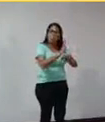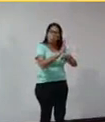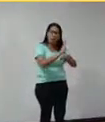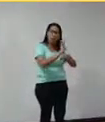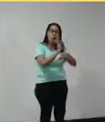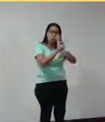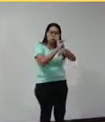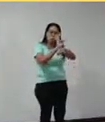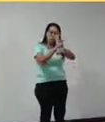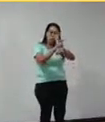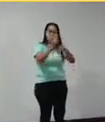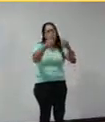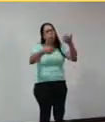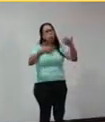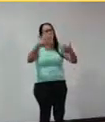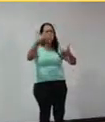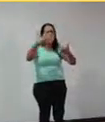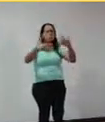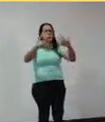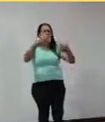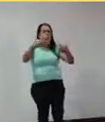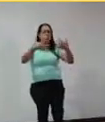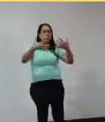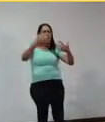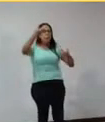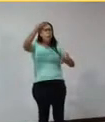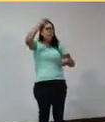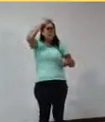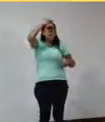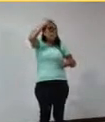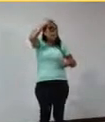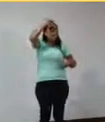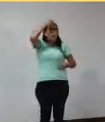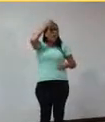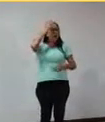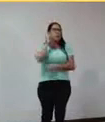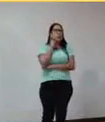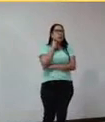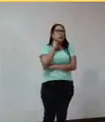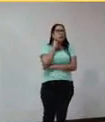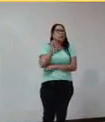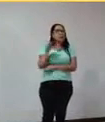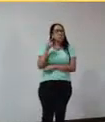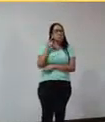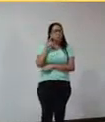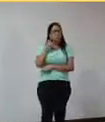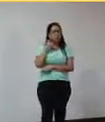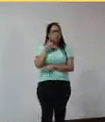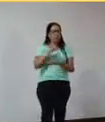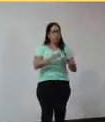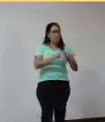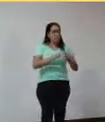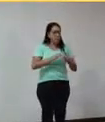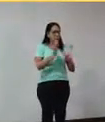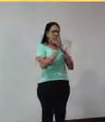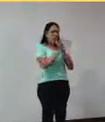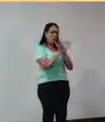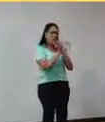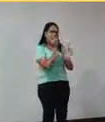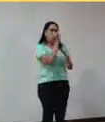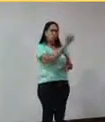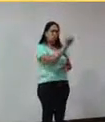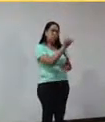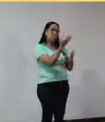com o título de Memória Fugaz. E aí eu pensei, eu vou escrever para a equipe lá da